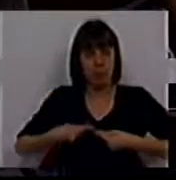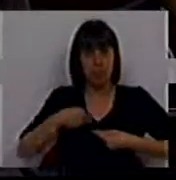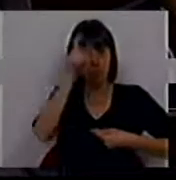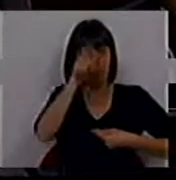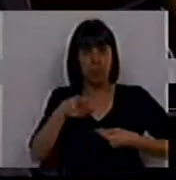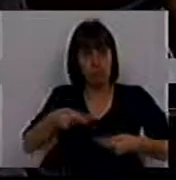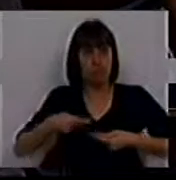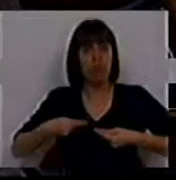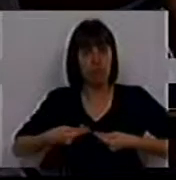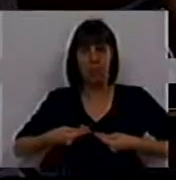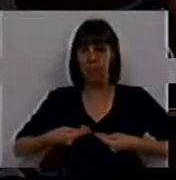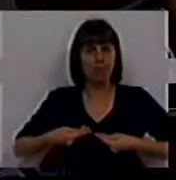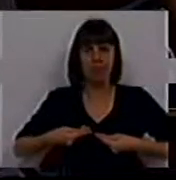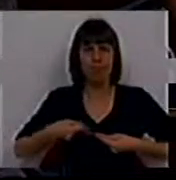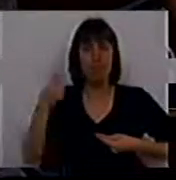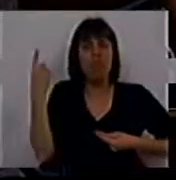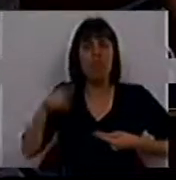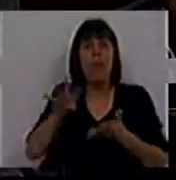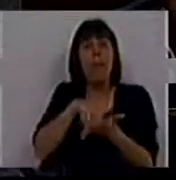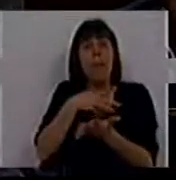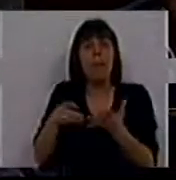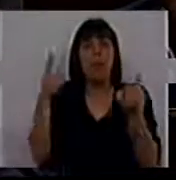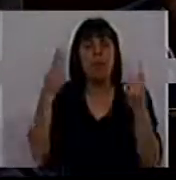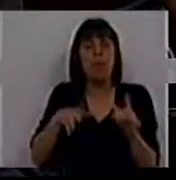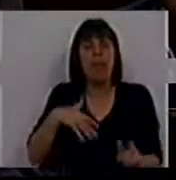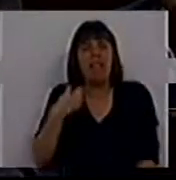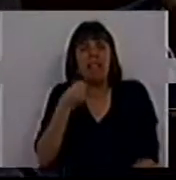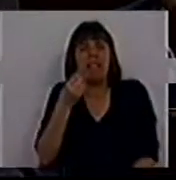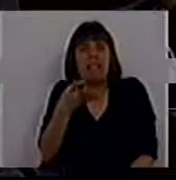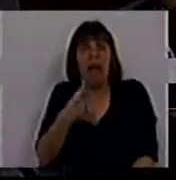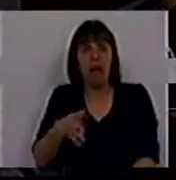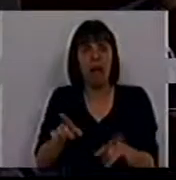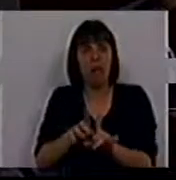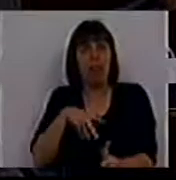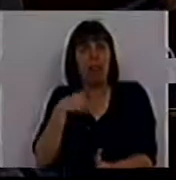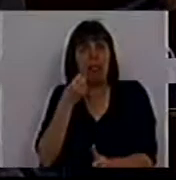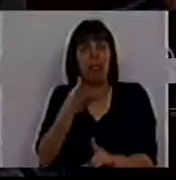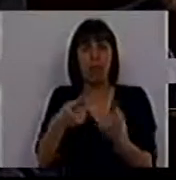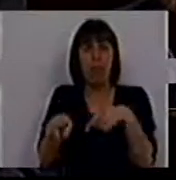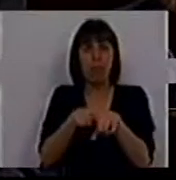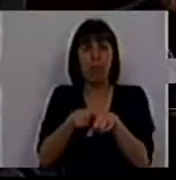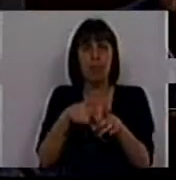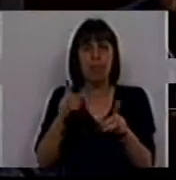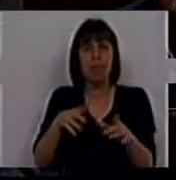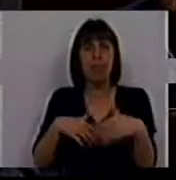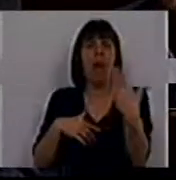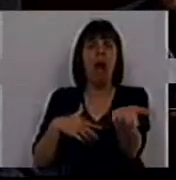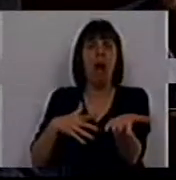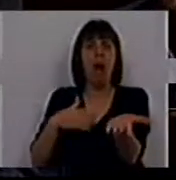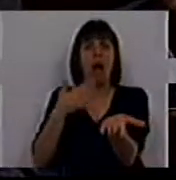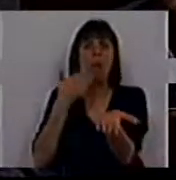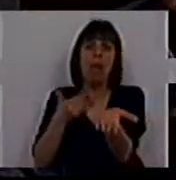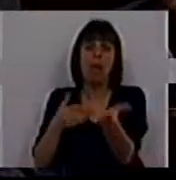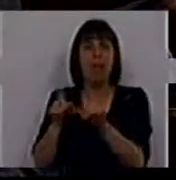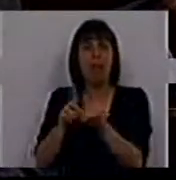apresentar, não passa do plano da caridadezinha. É a política da mão estendida.